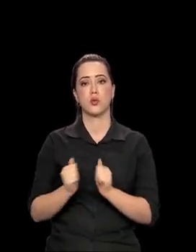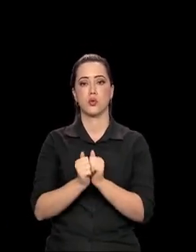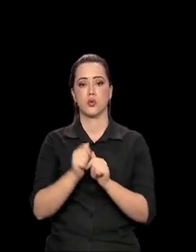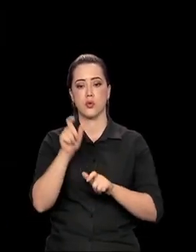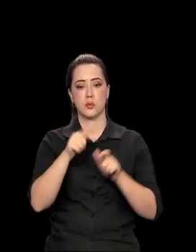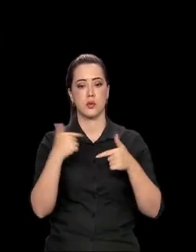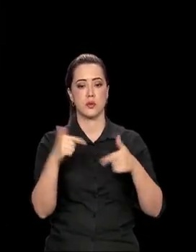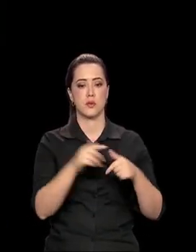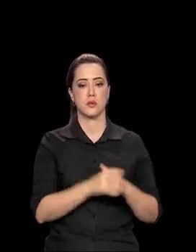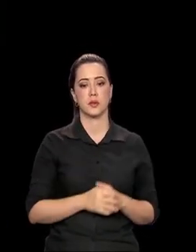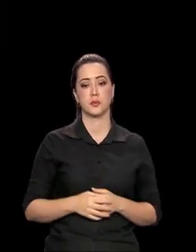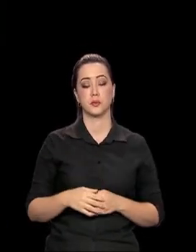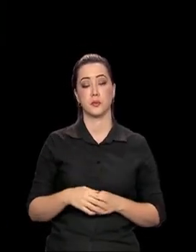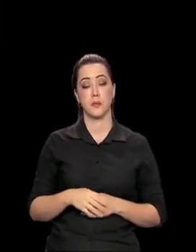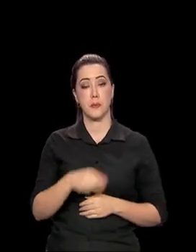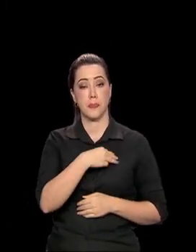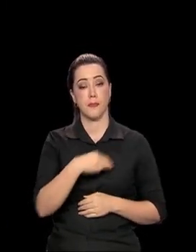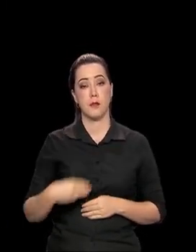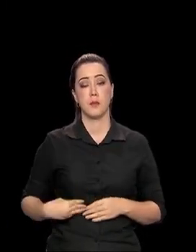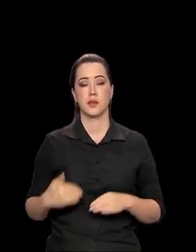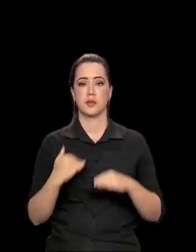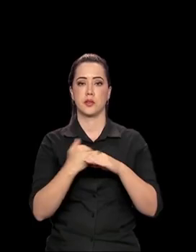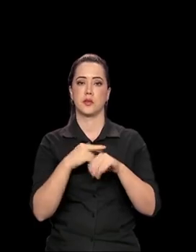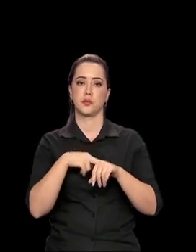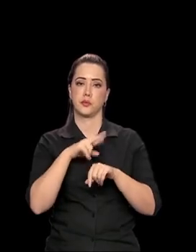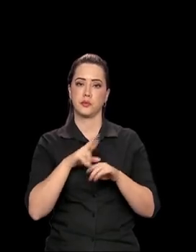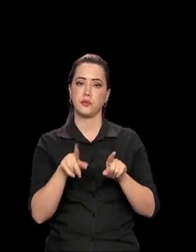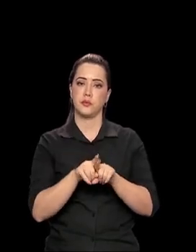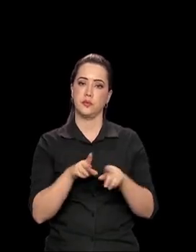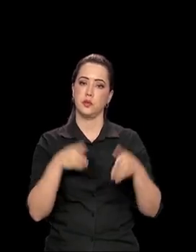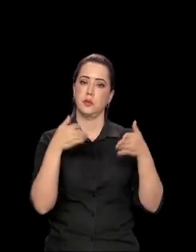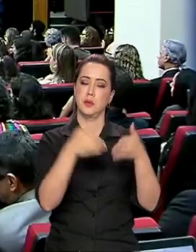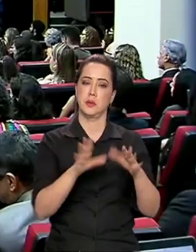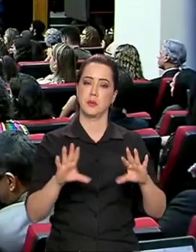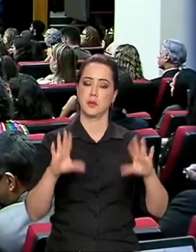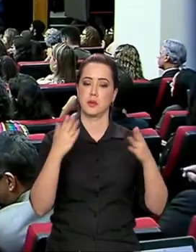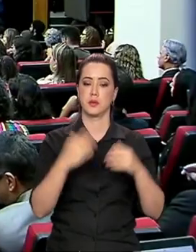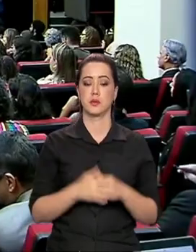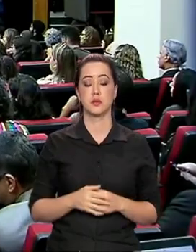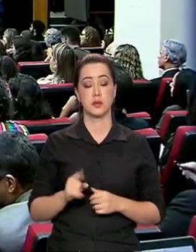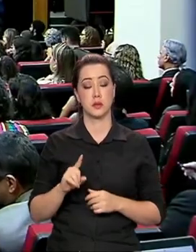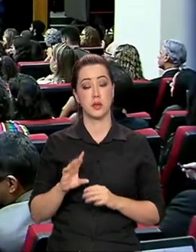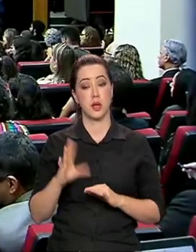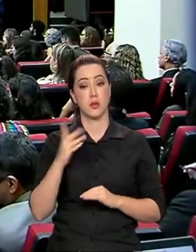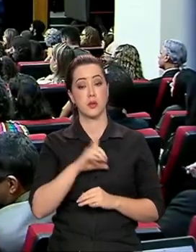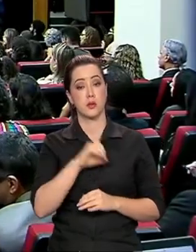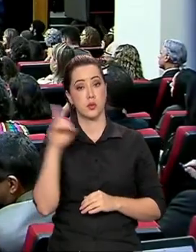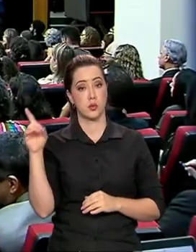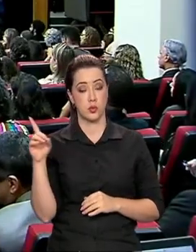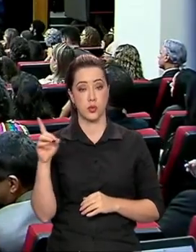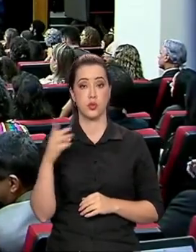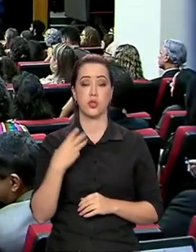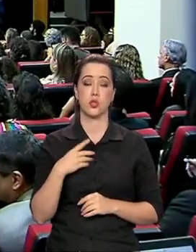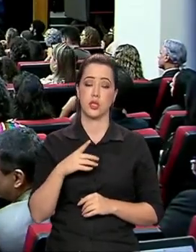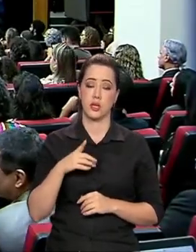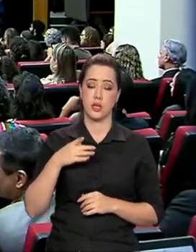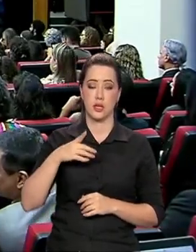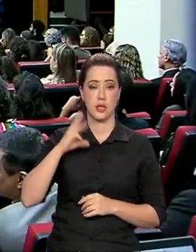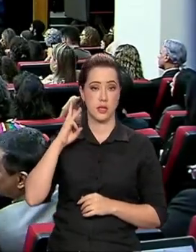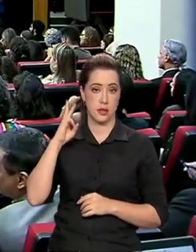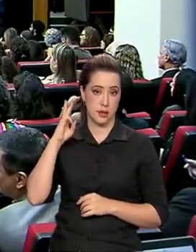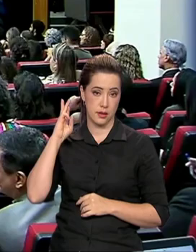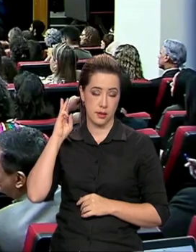ministra da Igualdade Racial, Aniele Franco, também participou da cerimônia, realizada no dia em que a vereadora Marielle Franco,